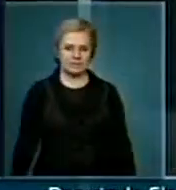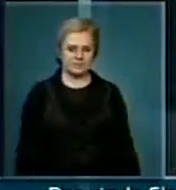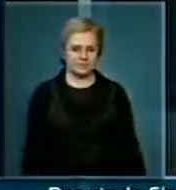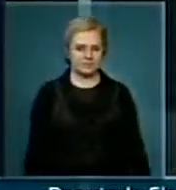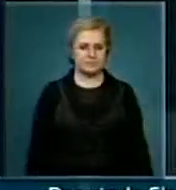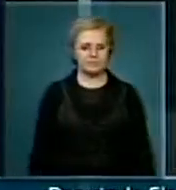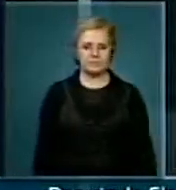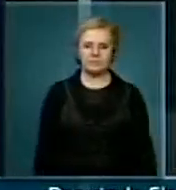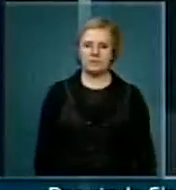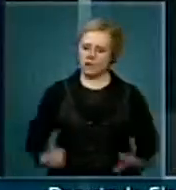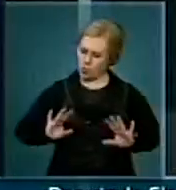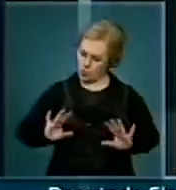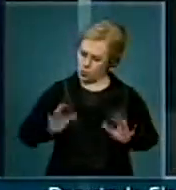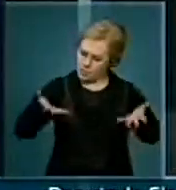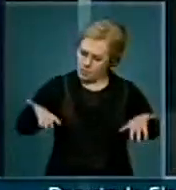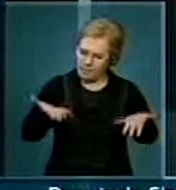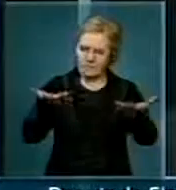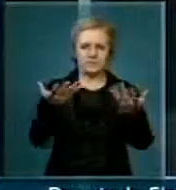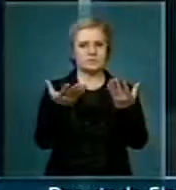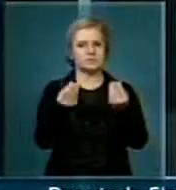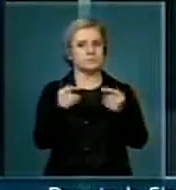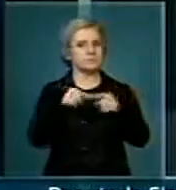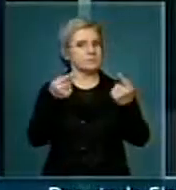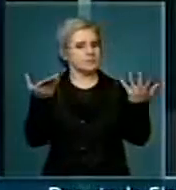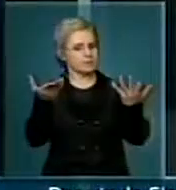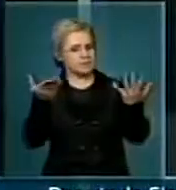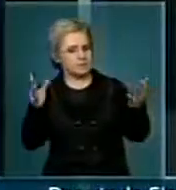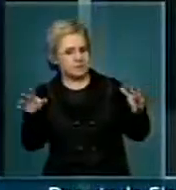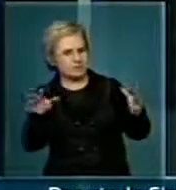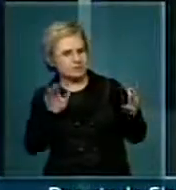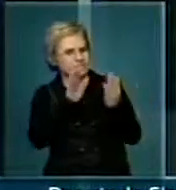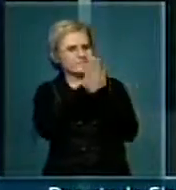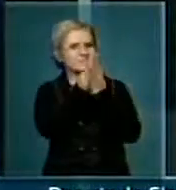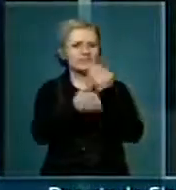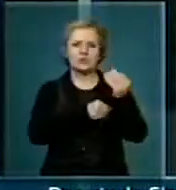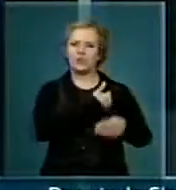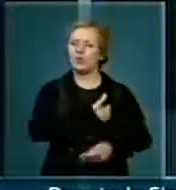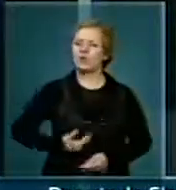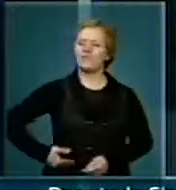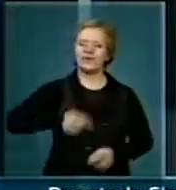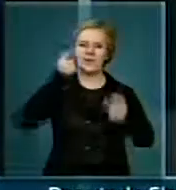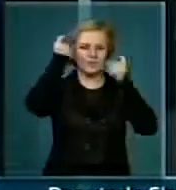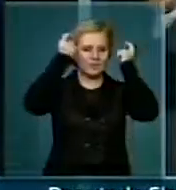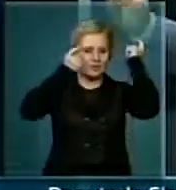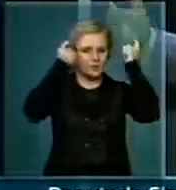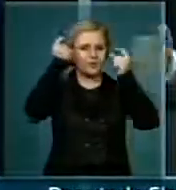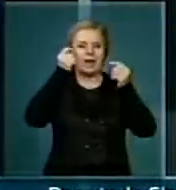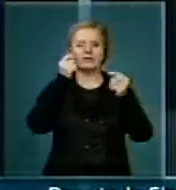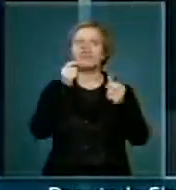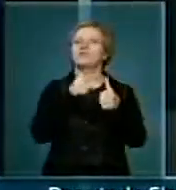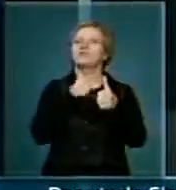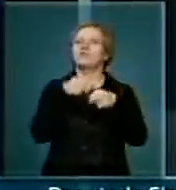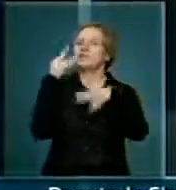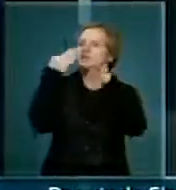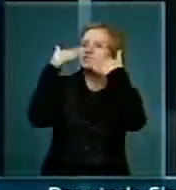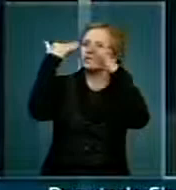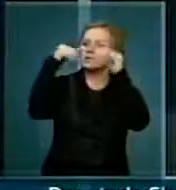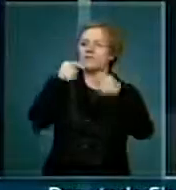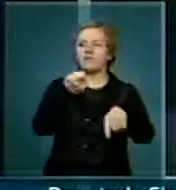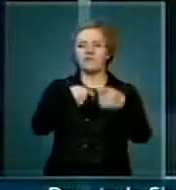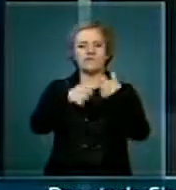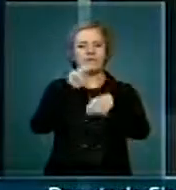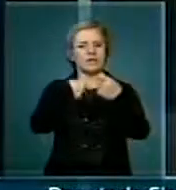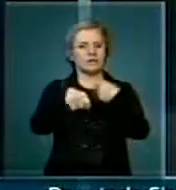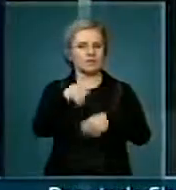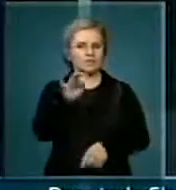educação. E, diante de um governo preocupado com questões de desenvolvimento econômico a longo